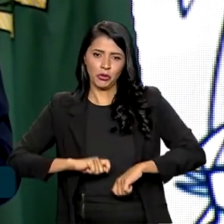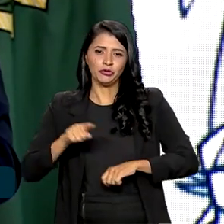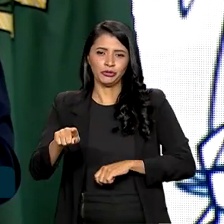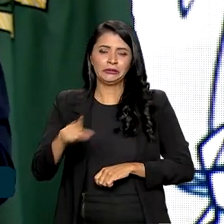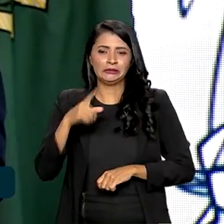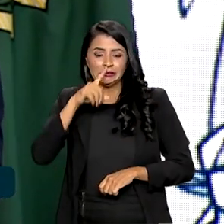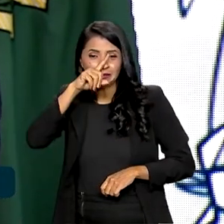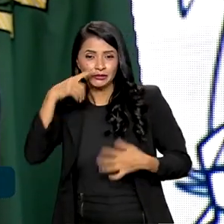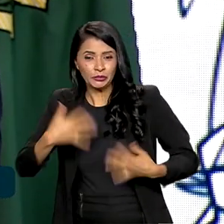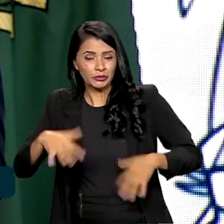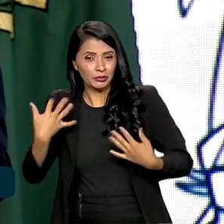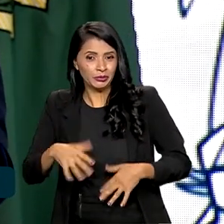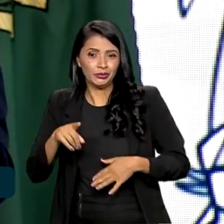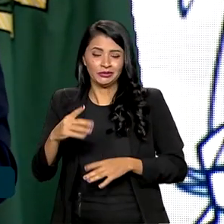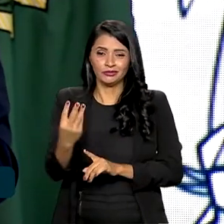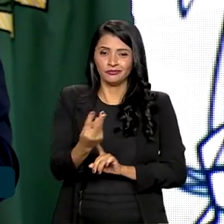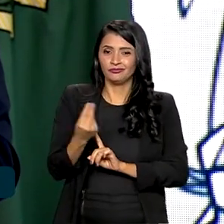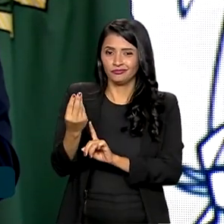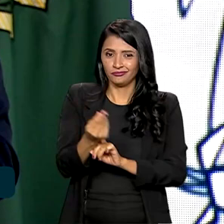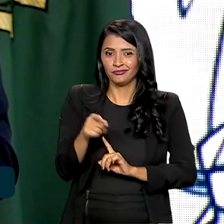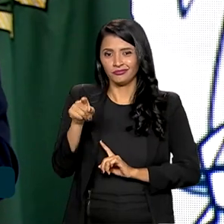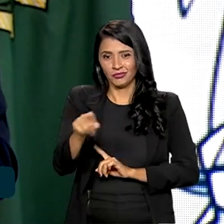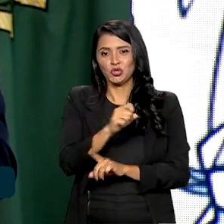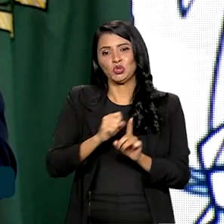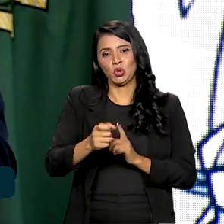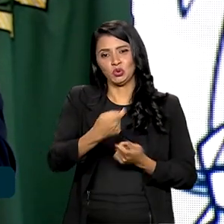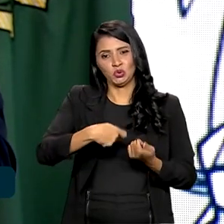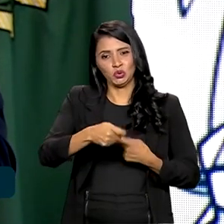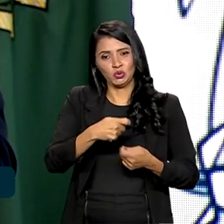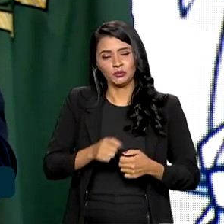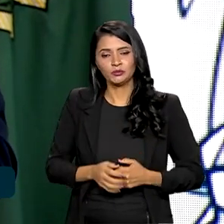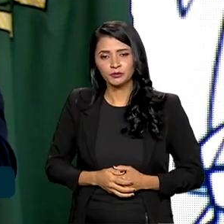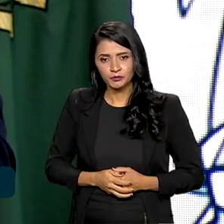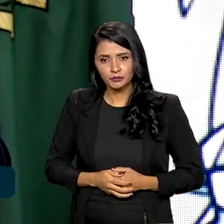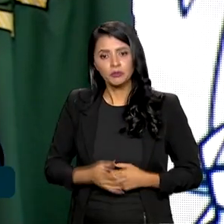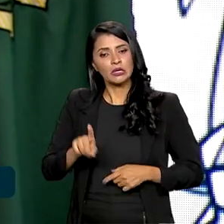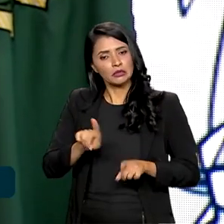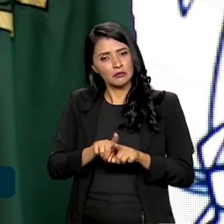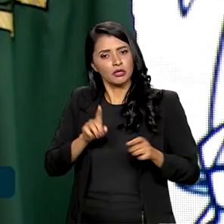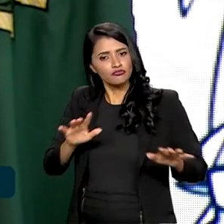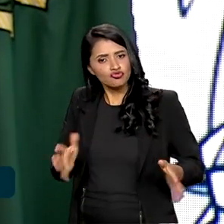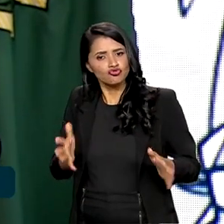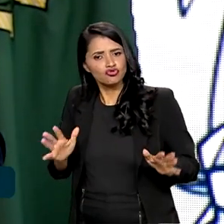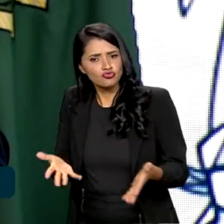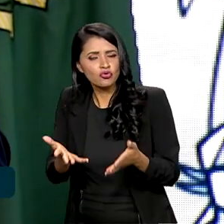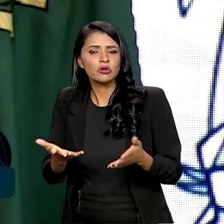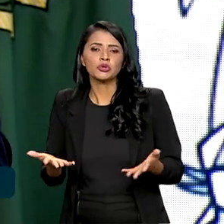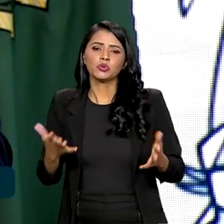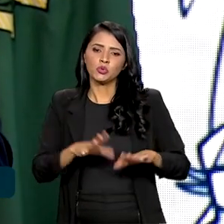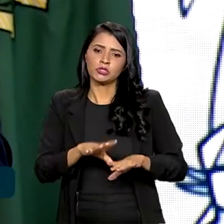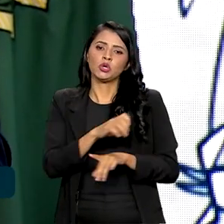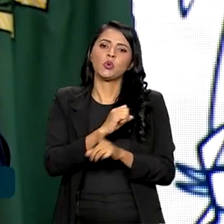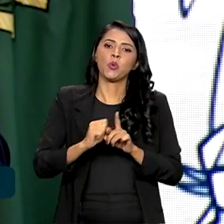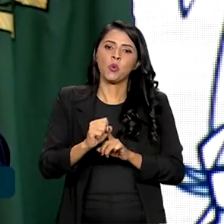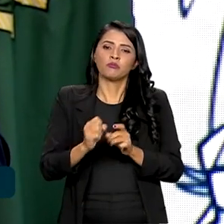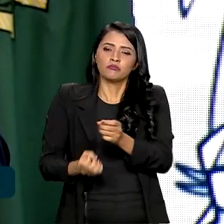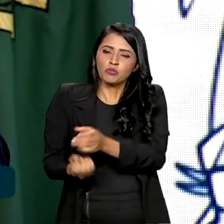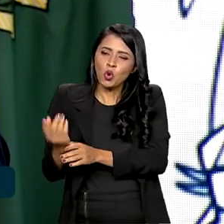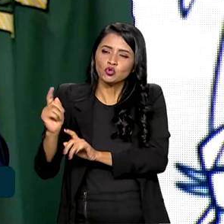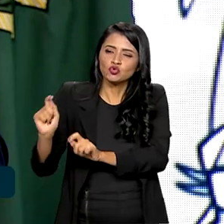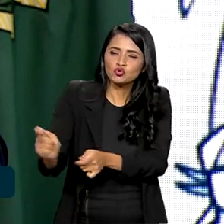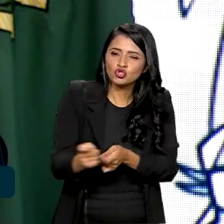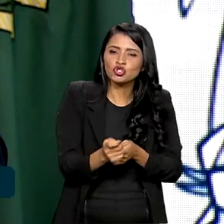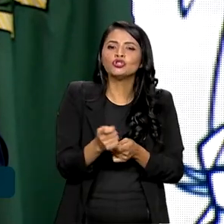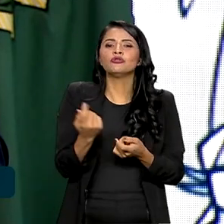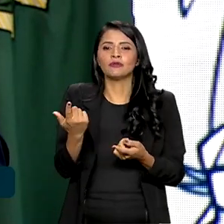de risco e vulnerabilidade socioeconômica. Vamos estimular a inclusão socioprodutiva para